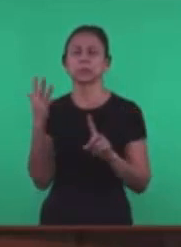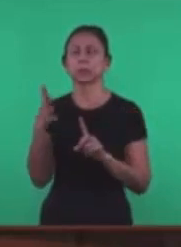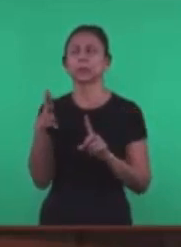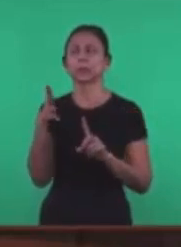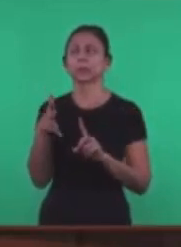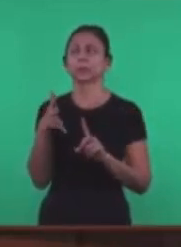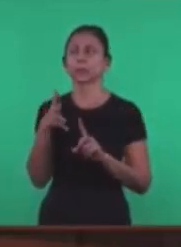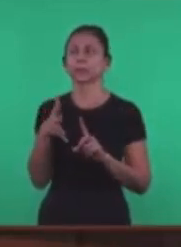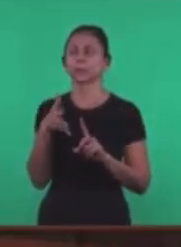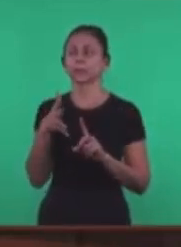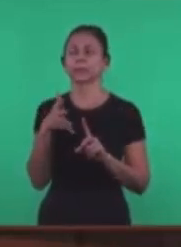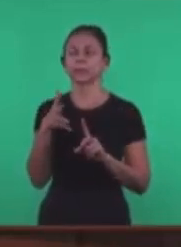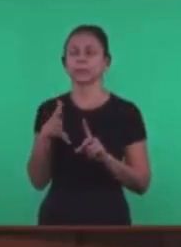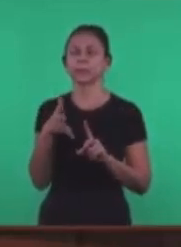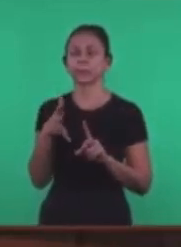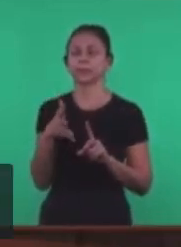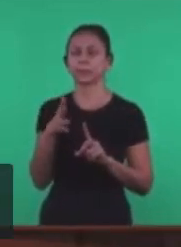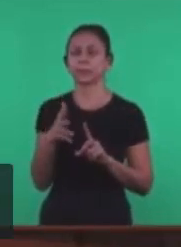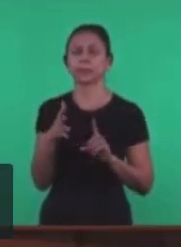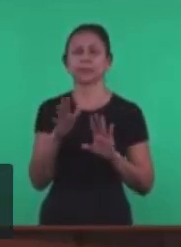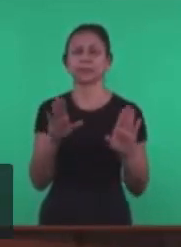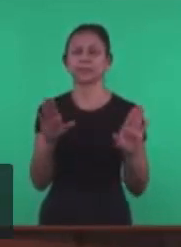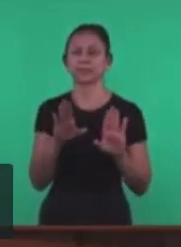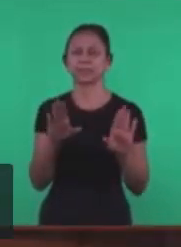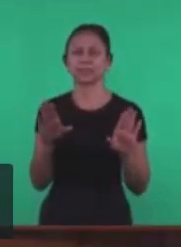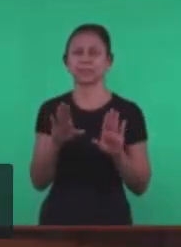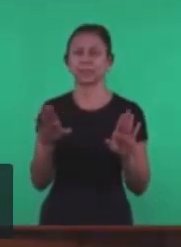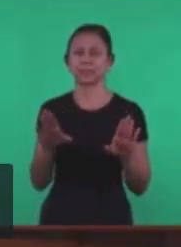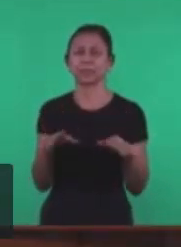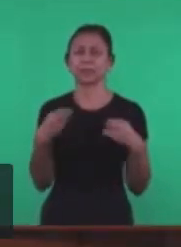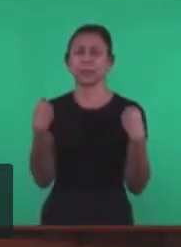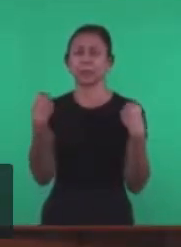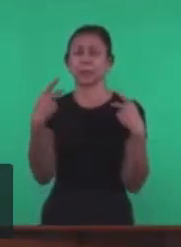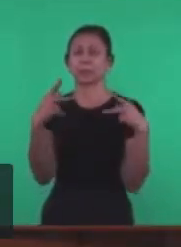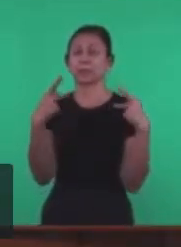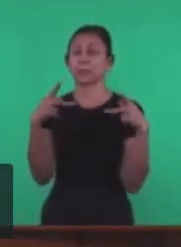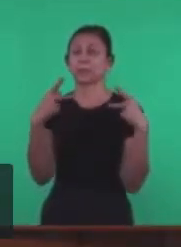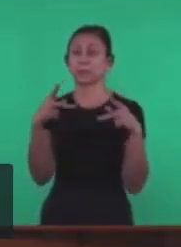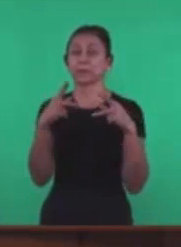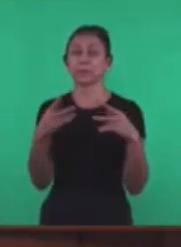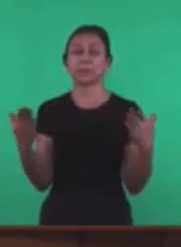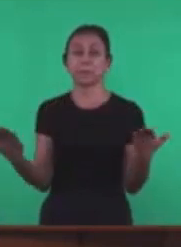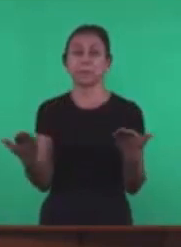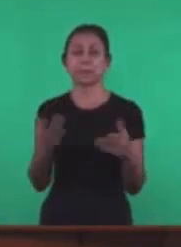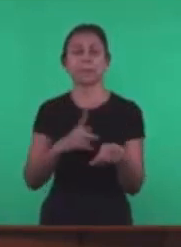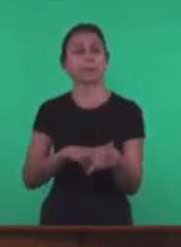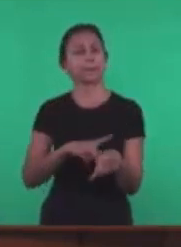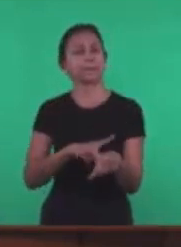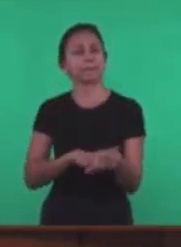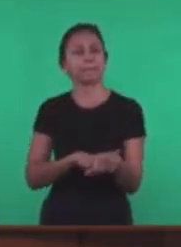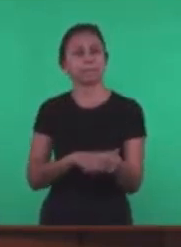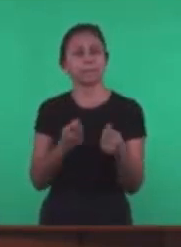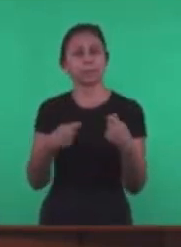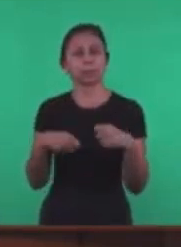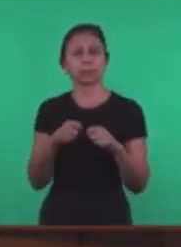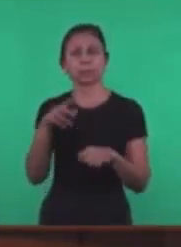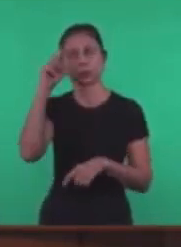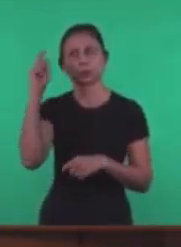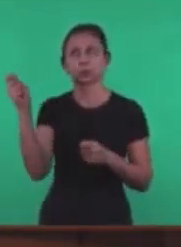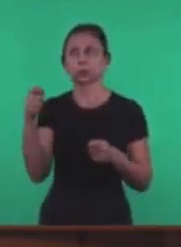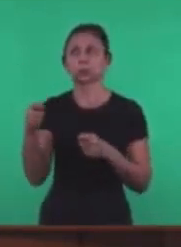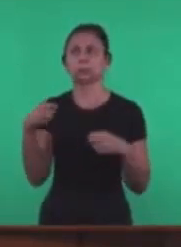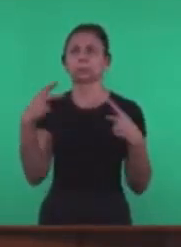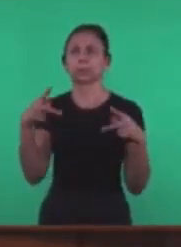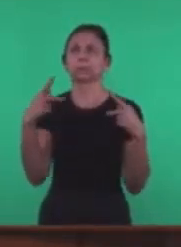Que nem precisa mais De tanta pregação O momento agora Não é Ninguém está precisando De todo dia Pregação